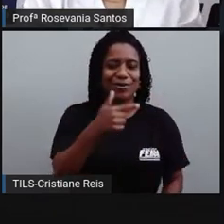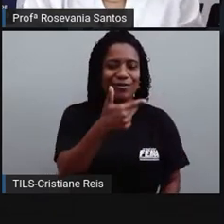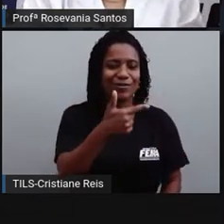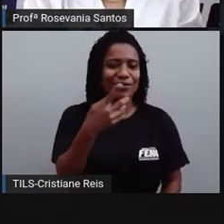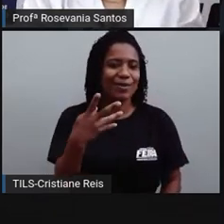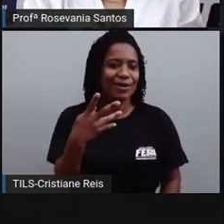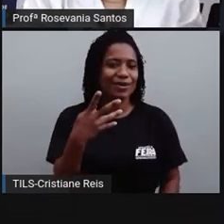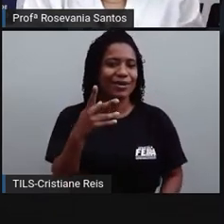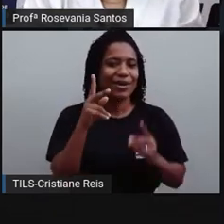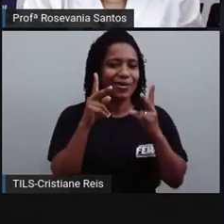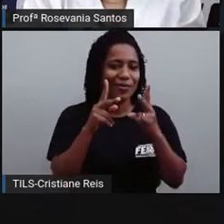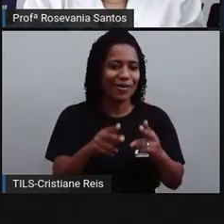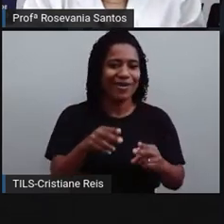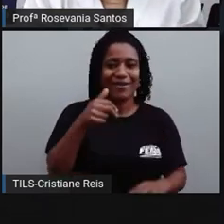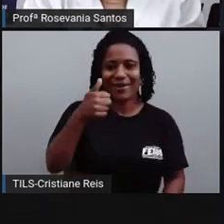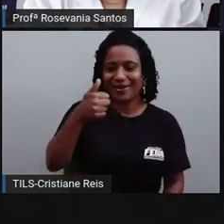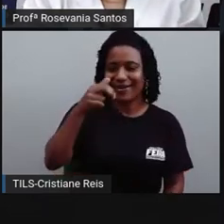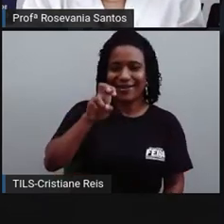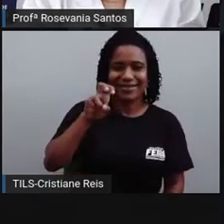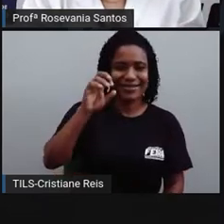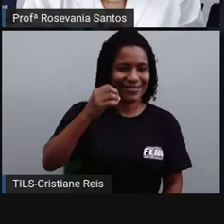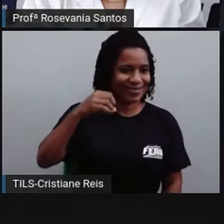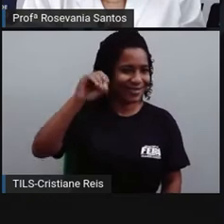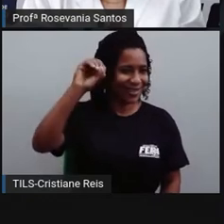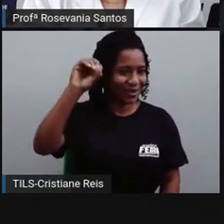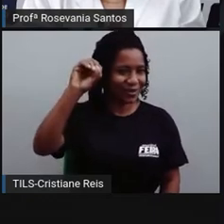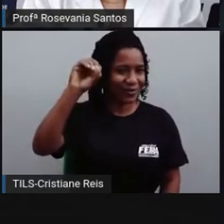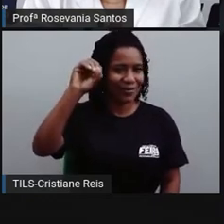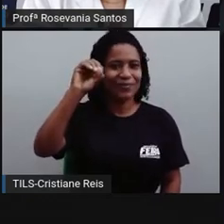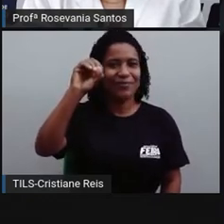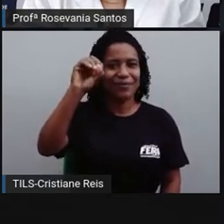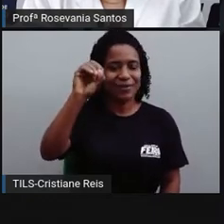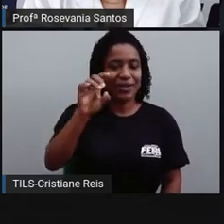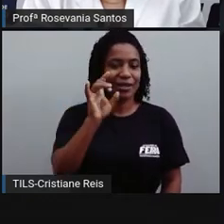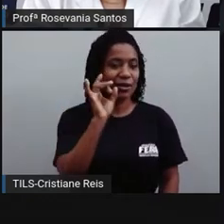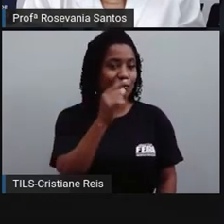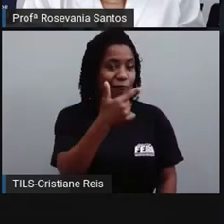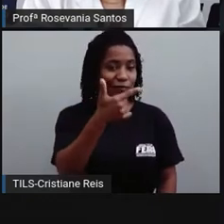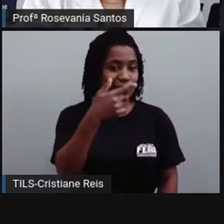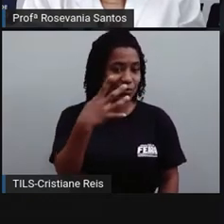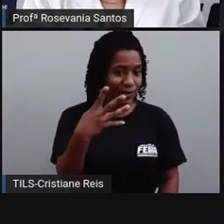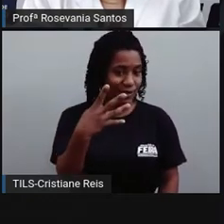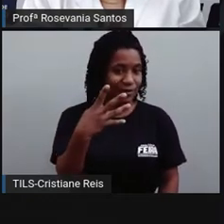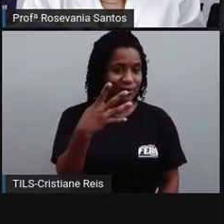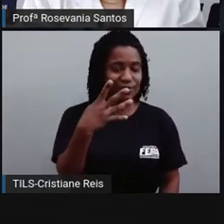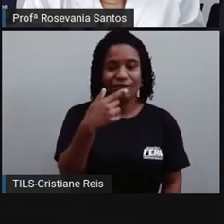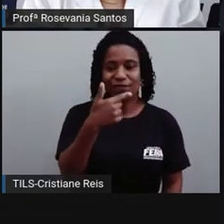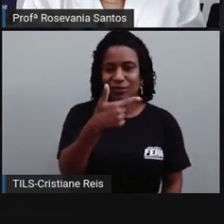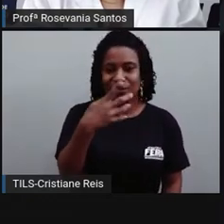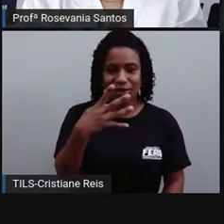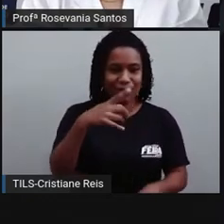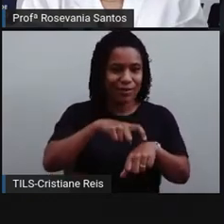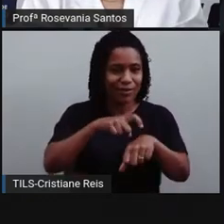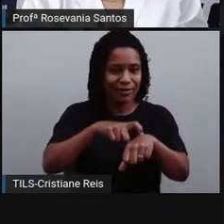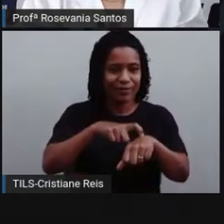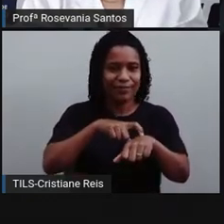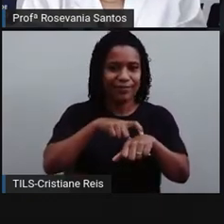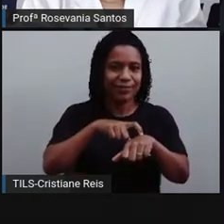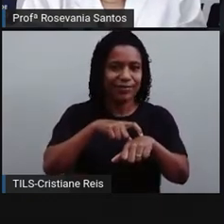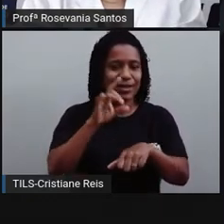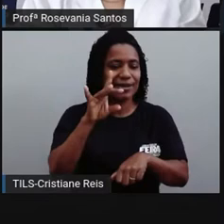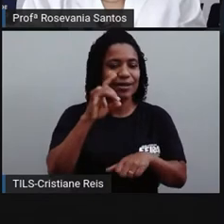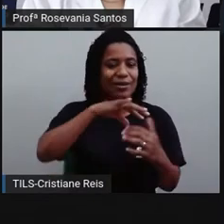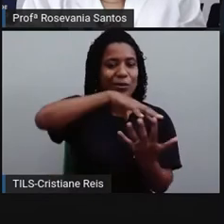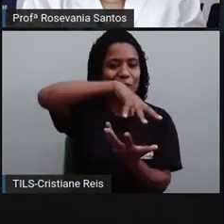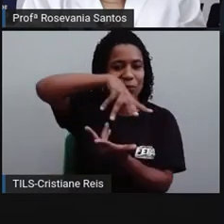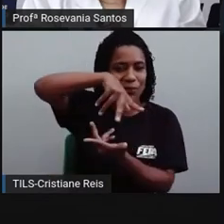a 15 graus. Ou seja, cada um dessas 24 horas, a Terra